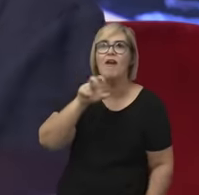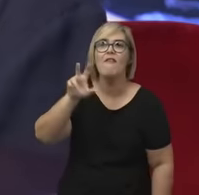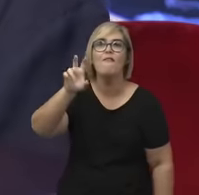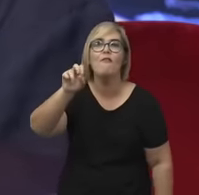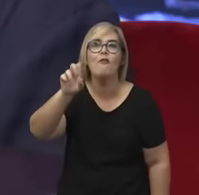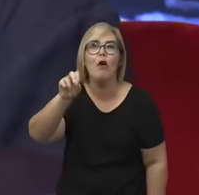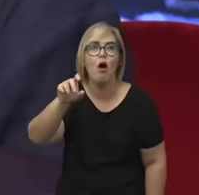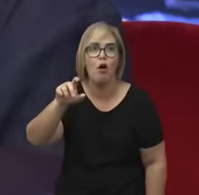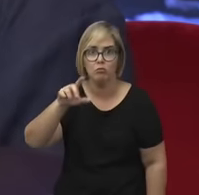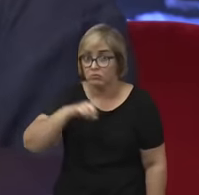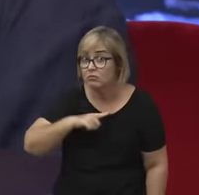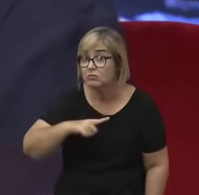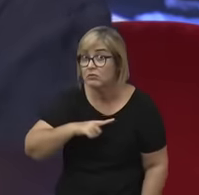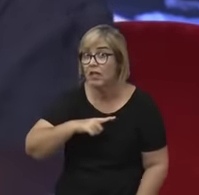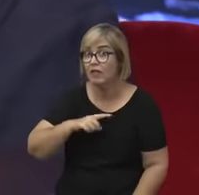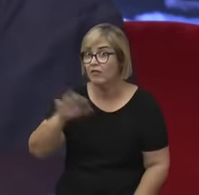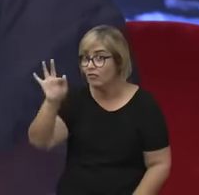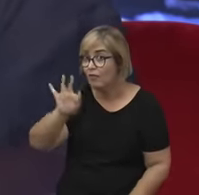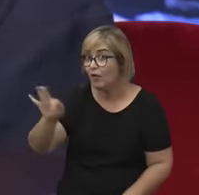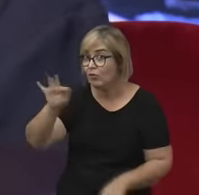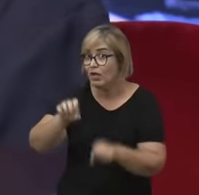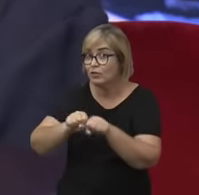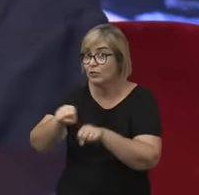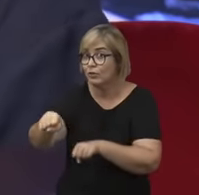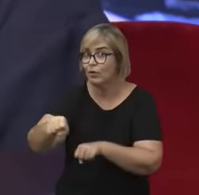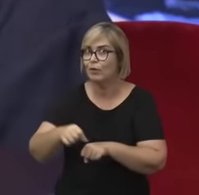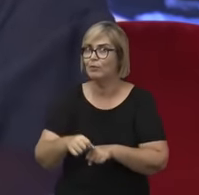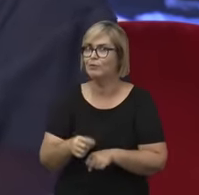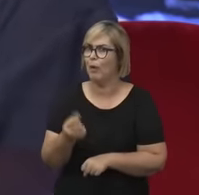e têm diplomas, contam-se nos dedos.